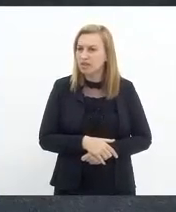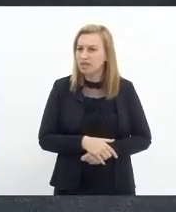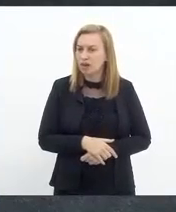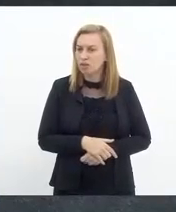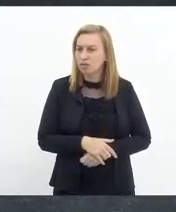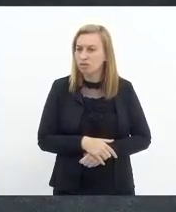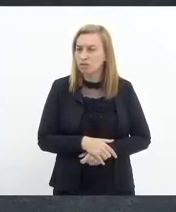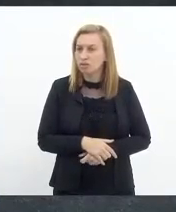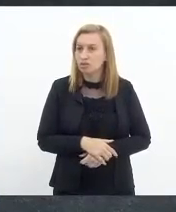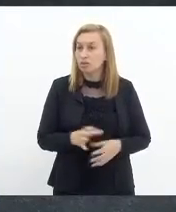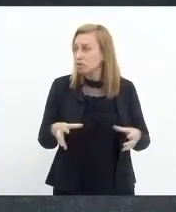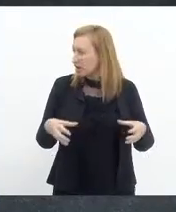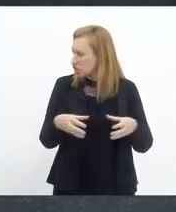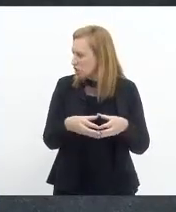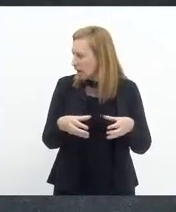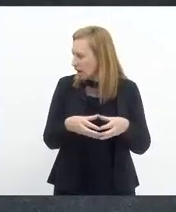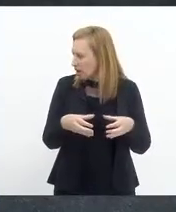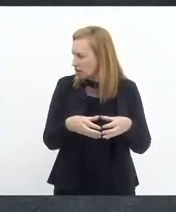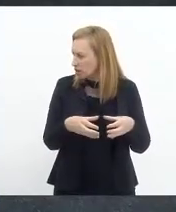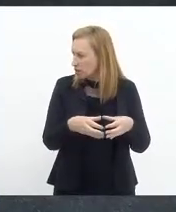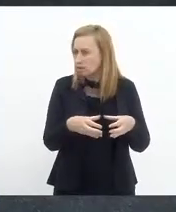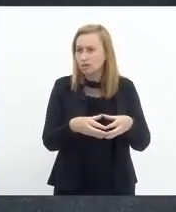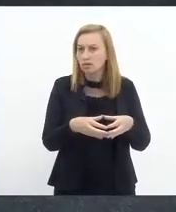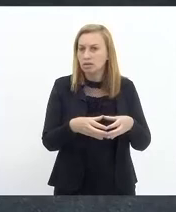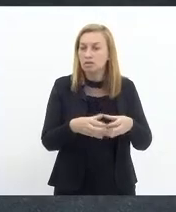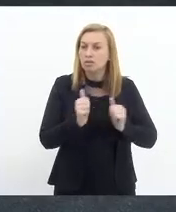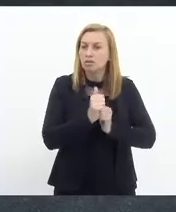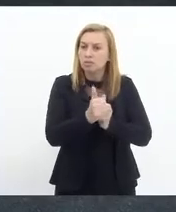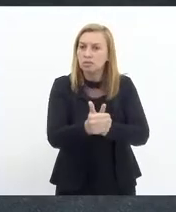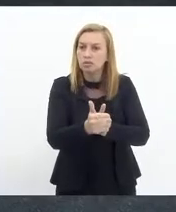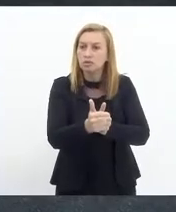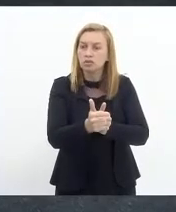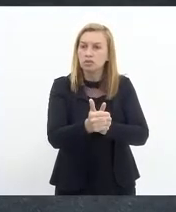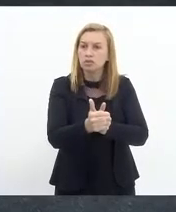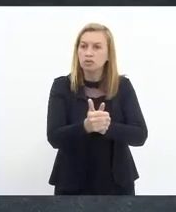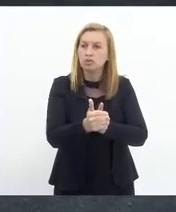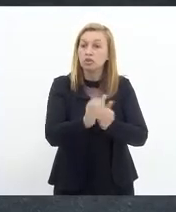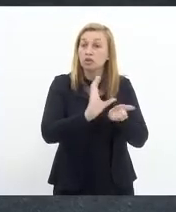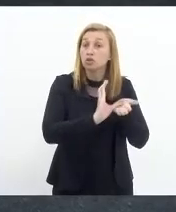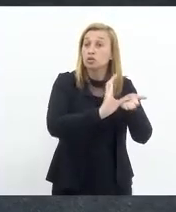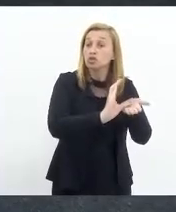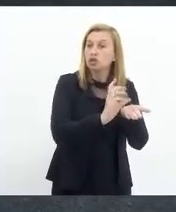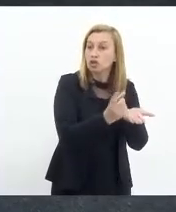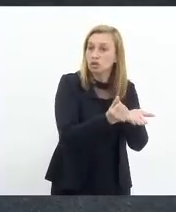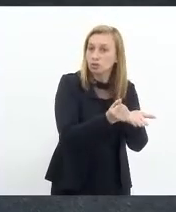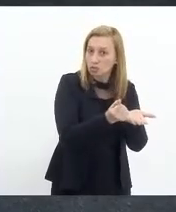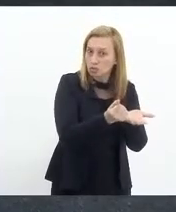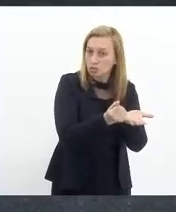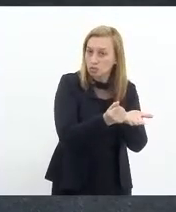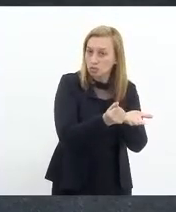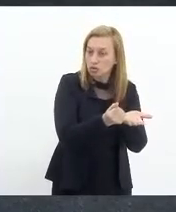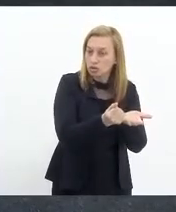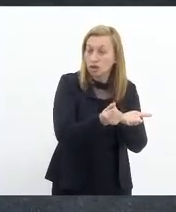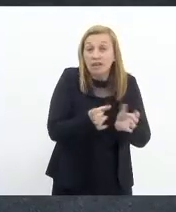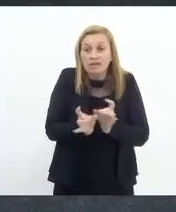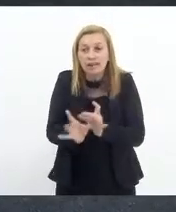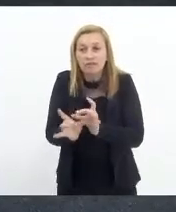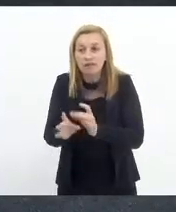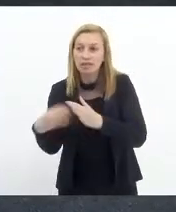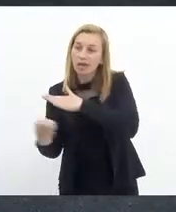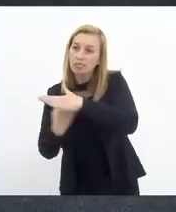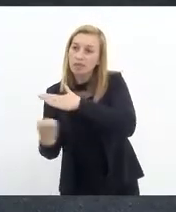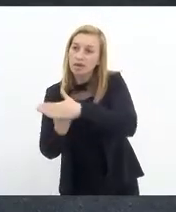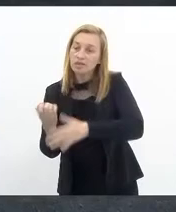para acompanhamento da destinação dos recursos advindos da venda da CEDAI,